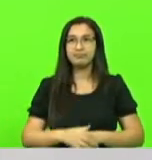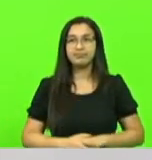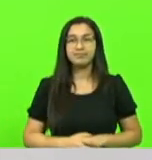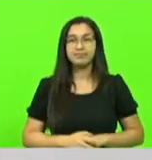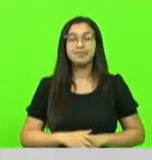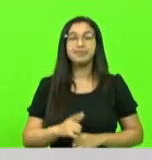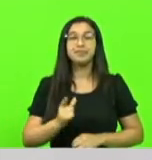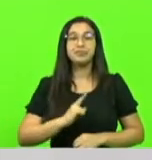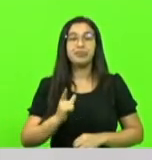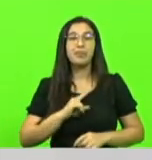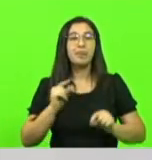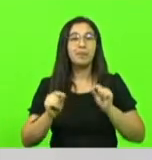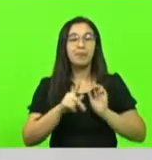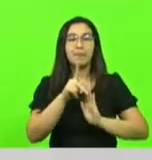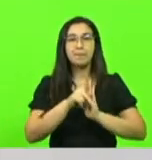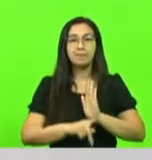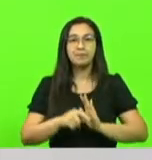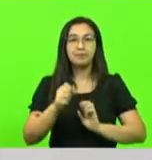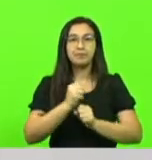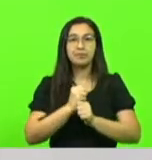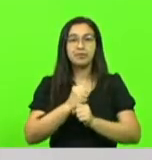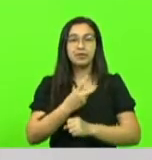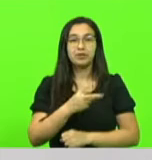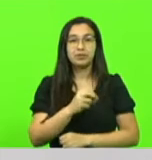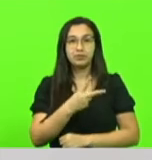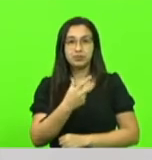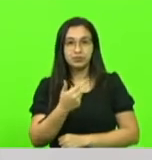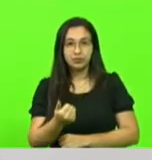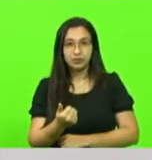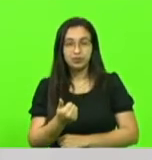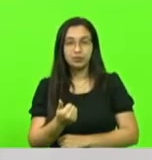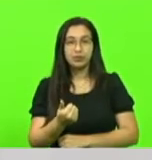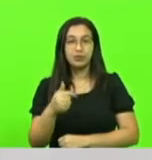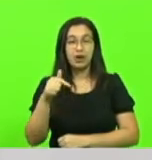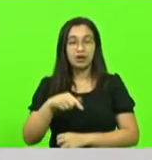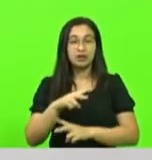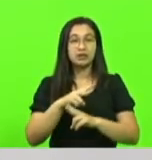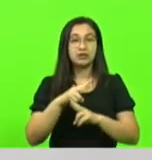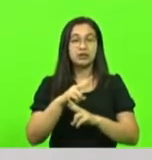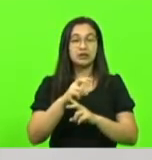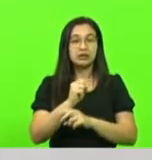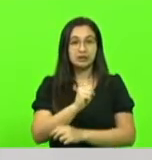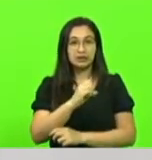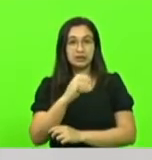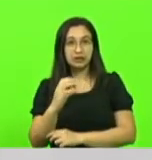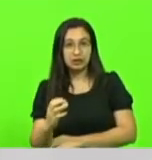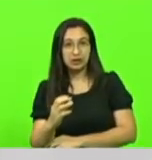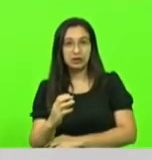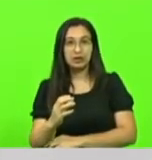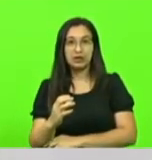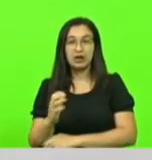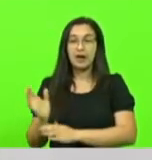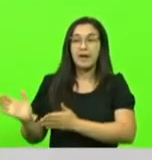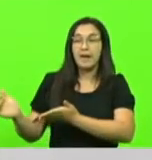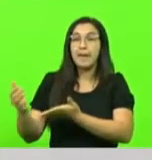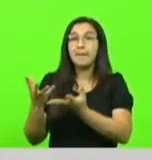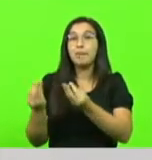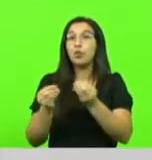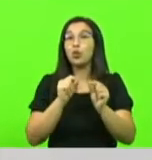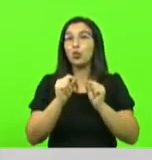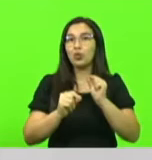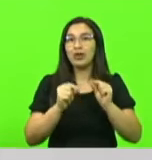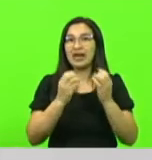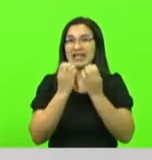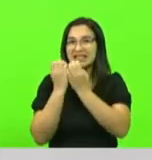foi lançado esse ano, Santa Catarina importa muito milho de outros estados e outros países e nós